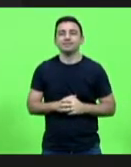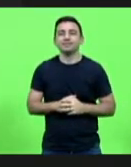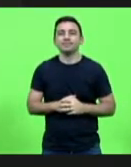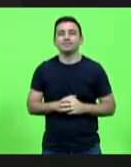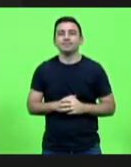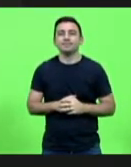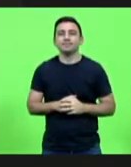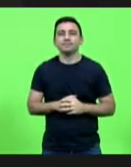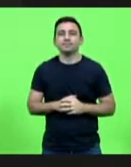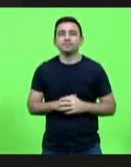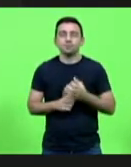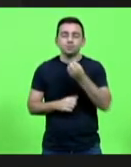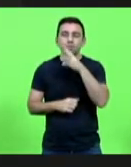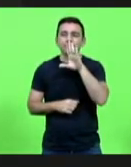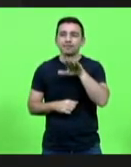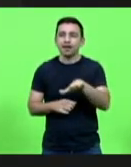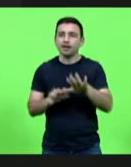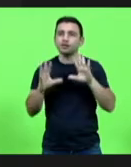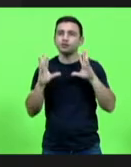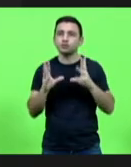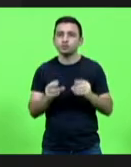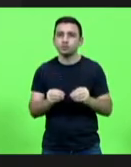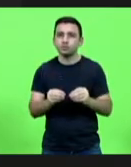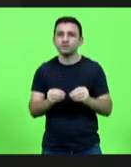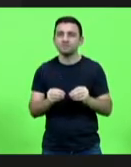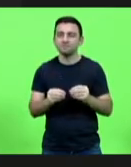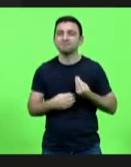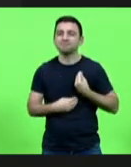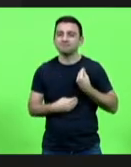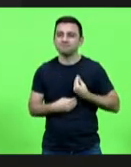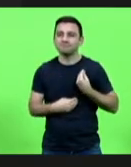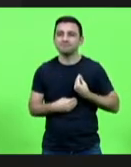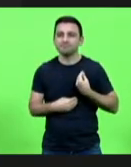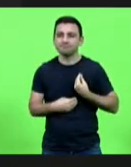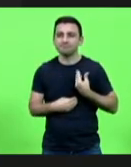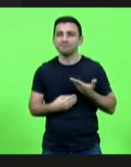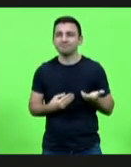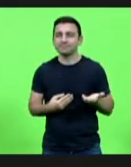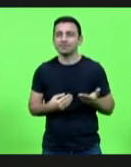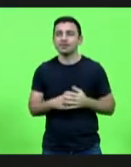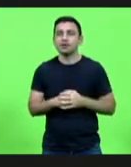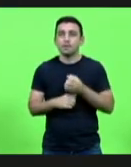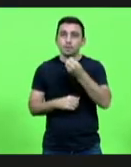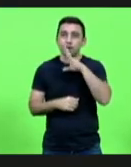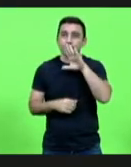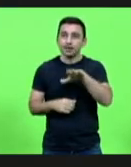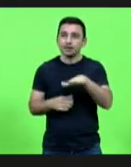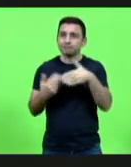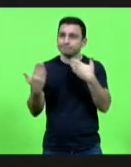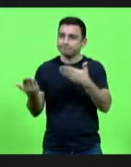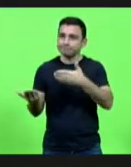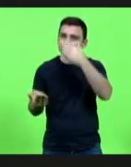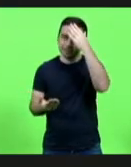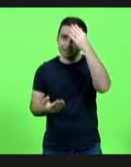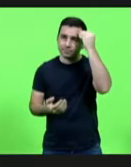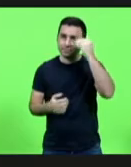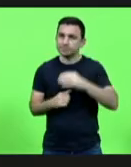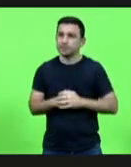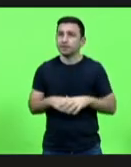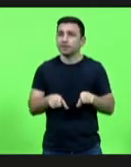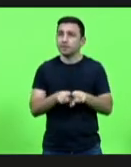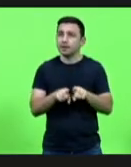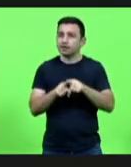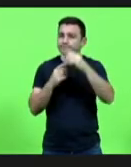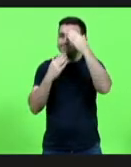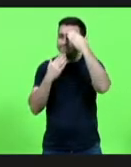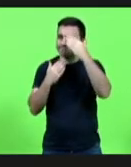Boa tarde a todos, a todos os presentes. Boa tarde, deputada Carminati. Eu agradeço a oportunidade,